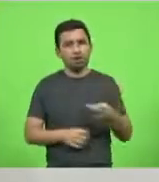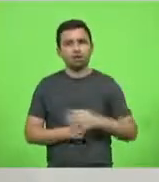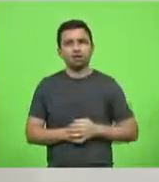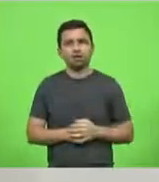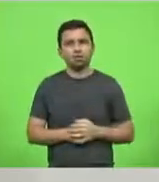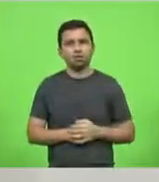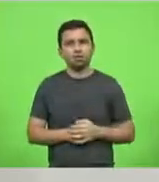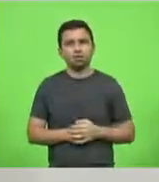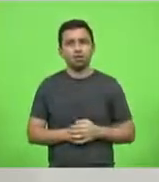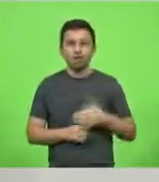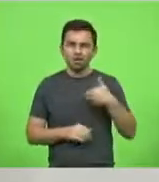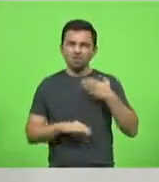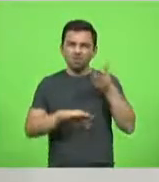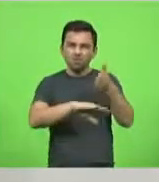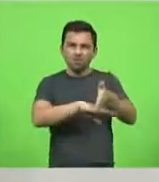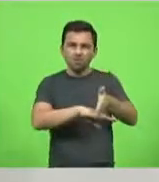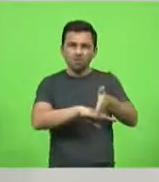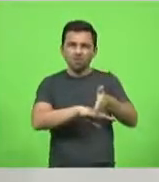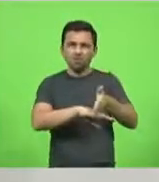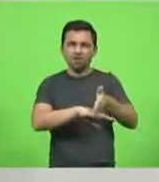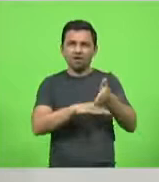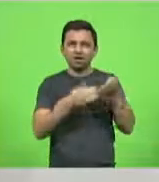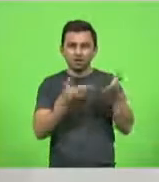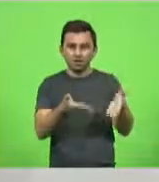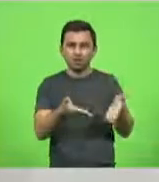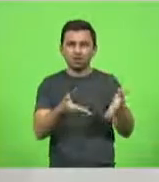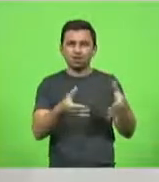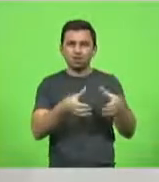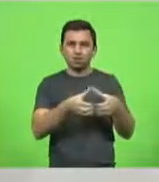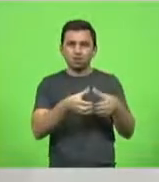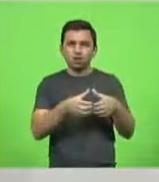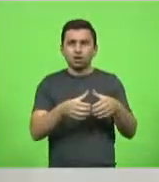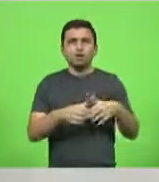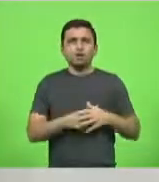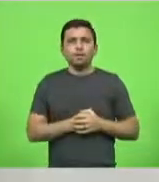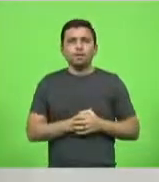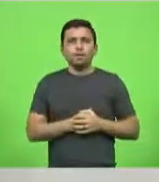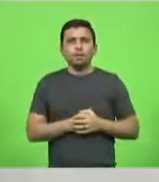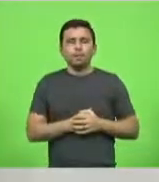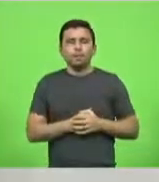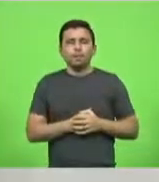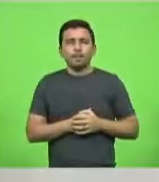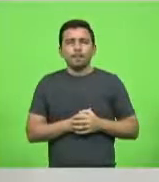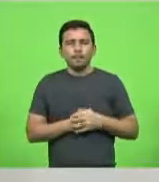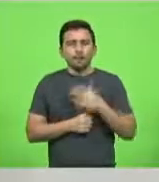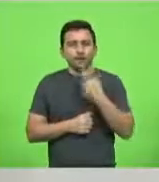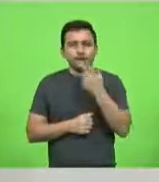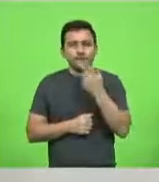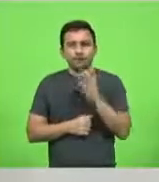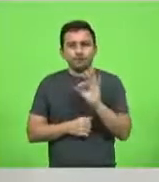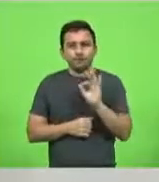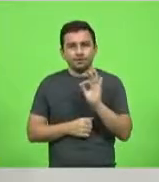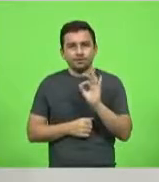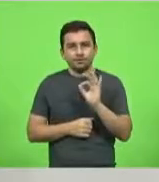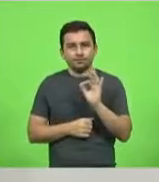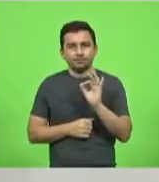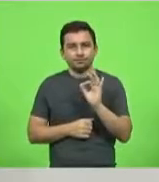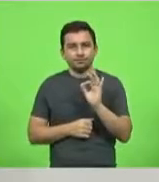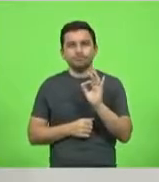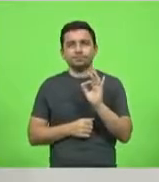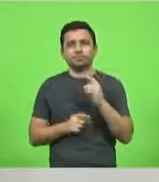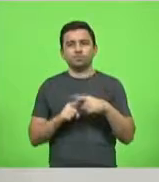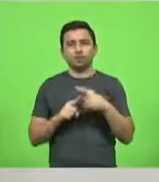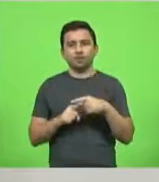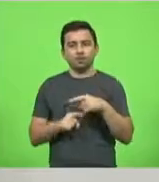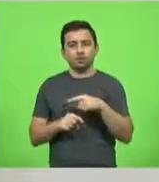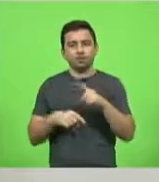Porque quando eu vou numa companhia aí, não vou nem falar qual que é, que eu não quero ver tenente e capitão sendo